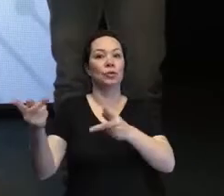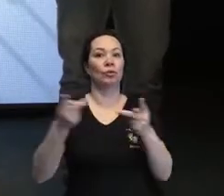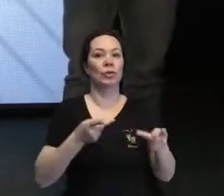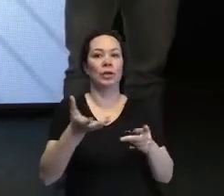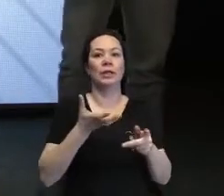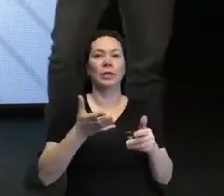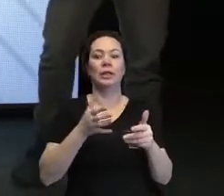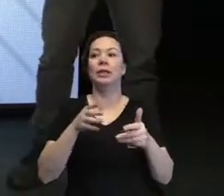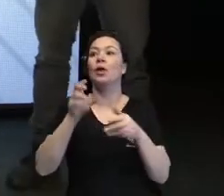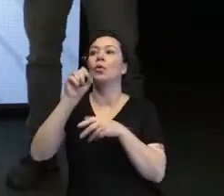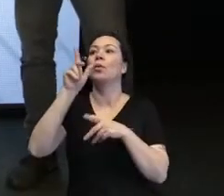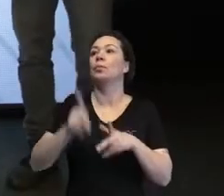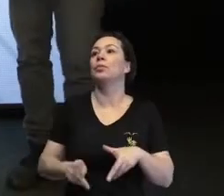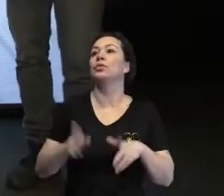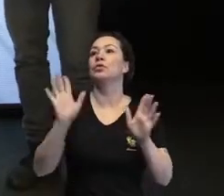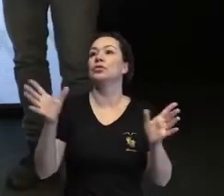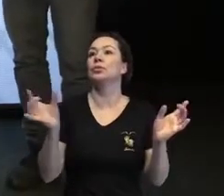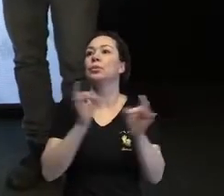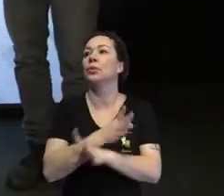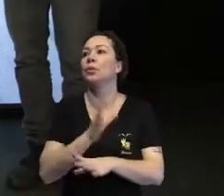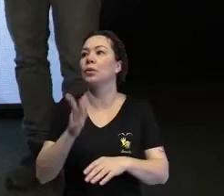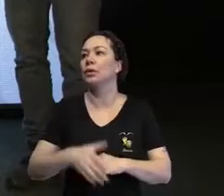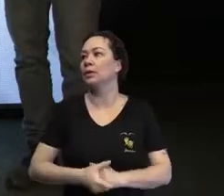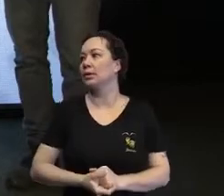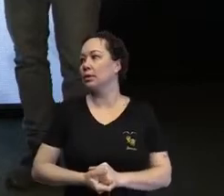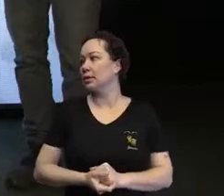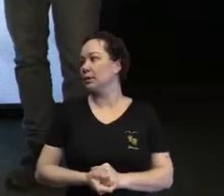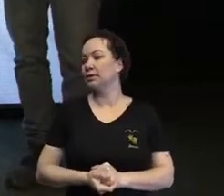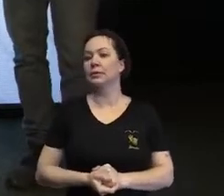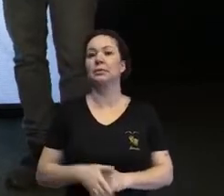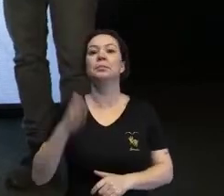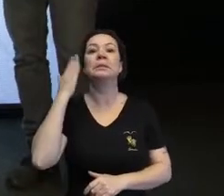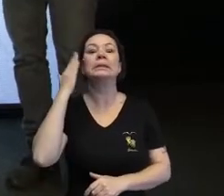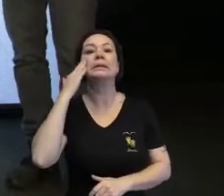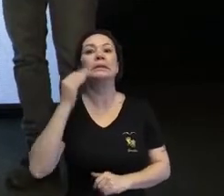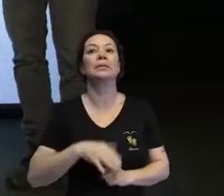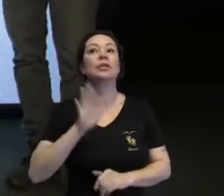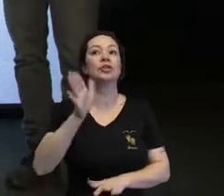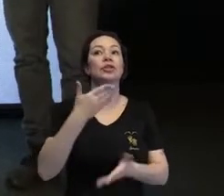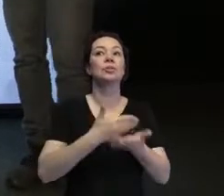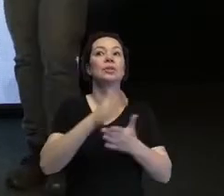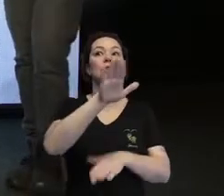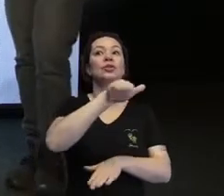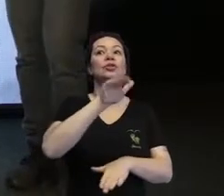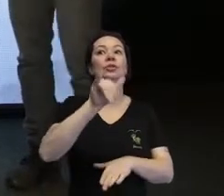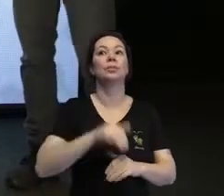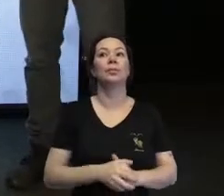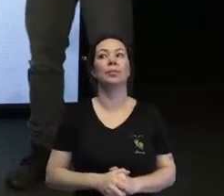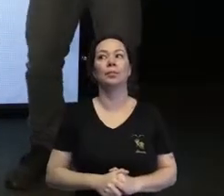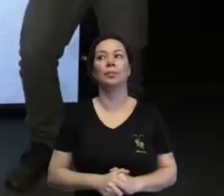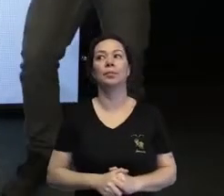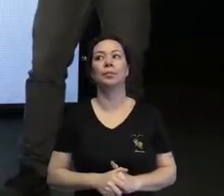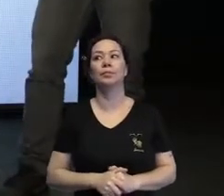para a nossa equipe, quem é que já está conectado aí para nós saber e já chamar? Tem alguém conectado?